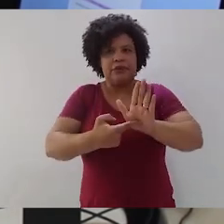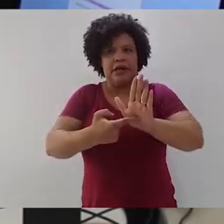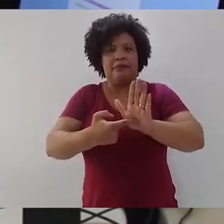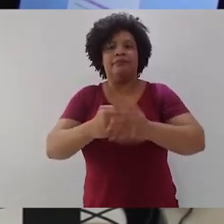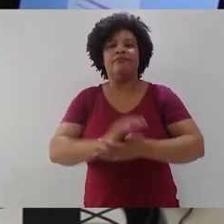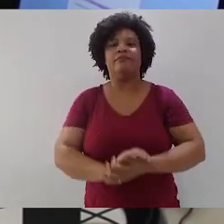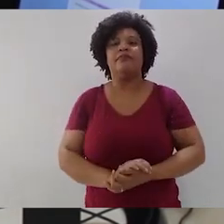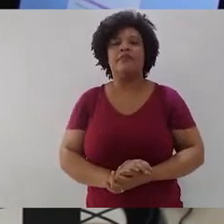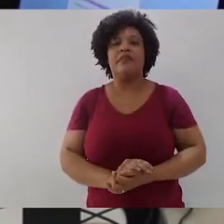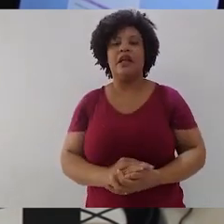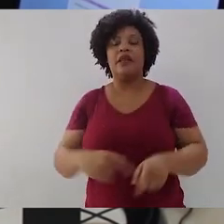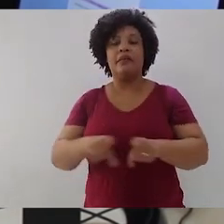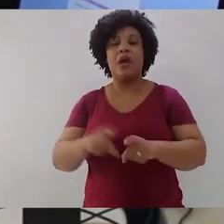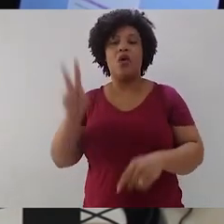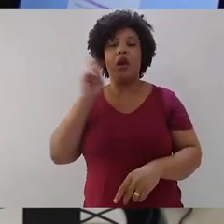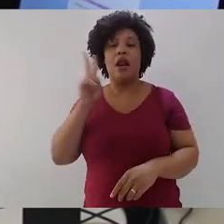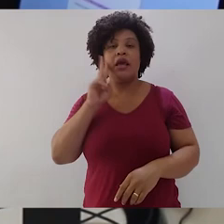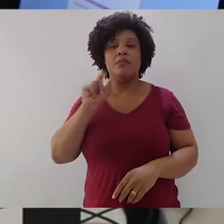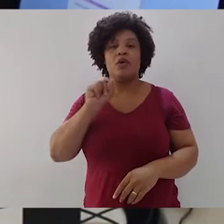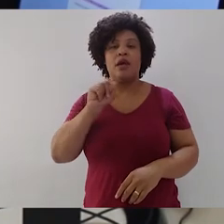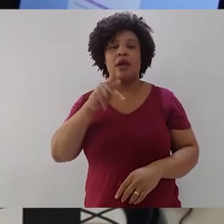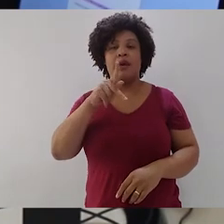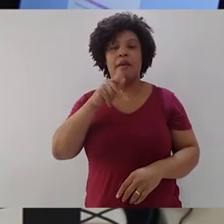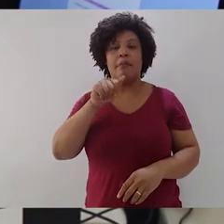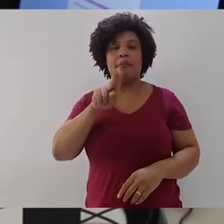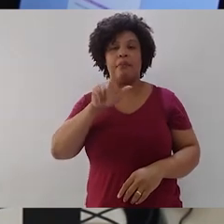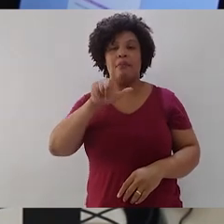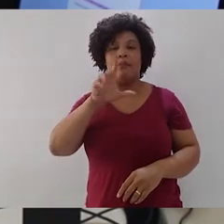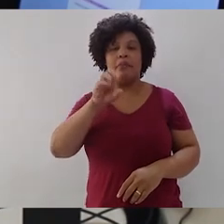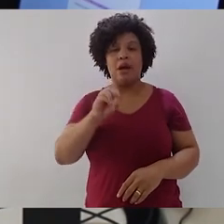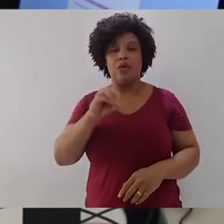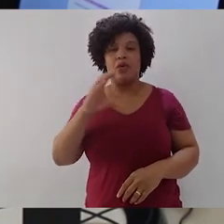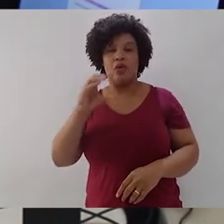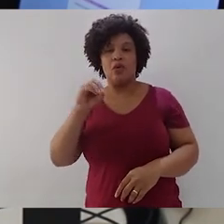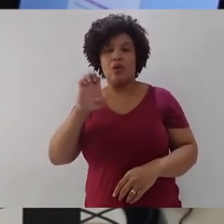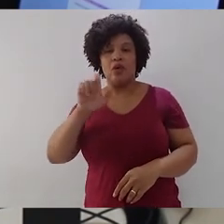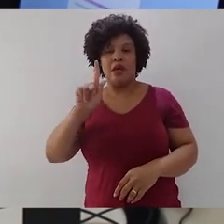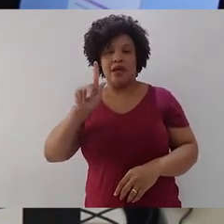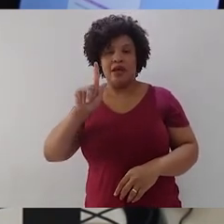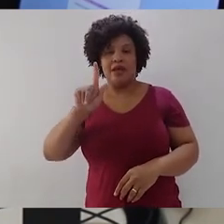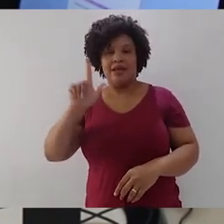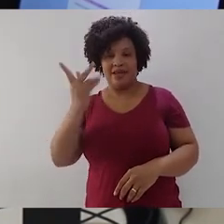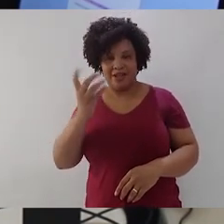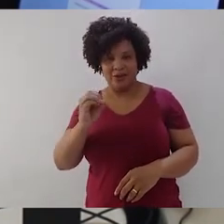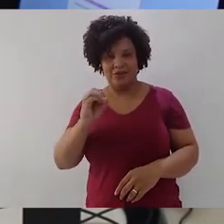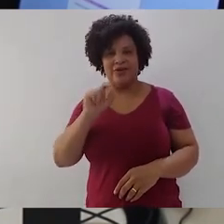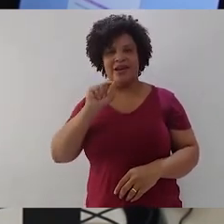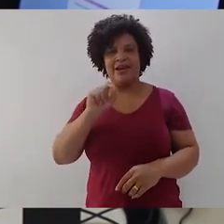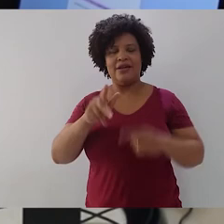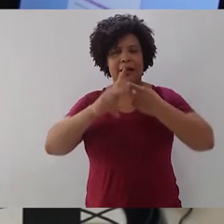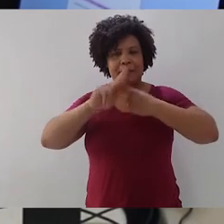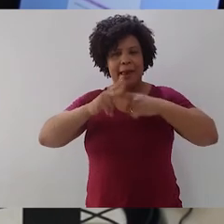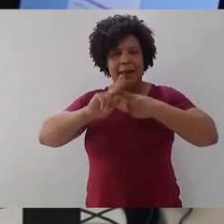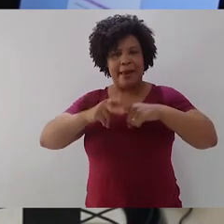Eu lembro aqui o caso do Paulo Coelho, que é um escritor que não gosta de ter os seus textos revisados desse ponto de